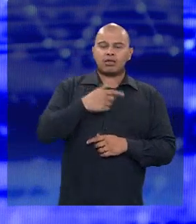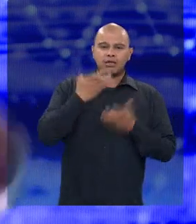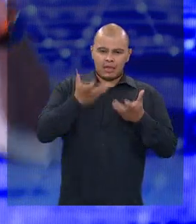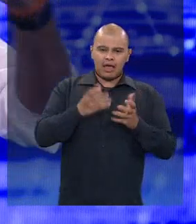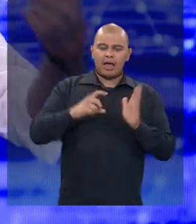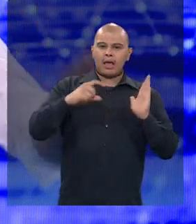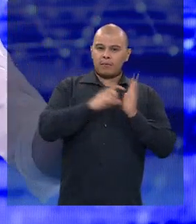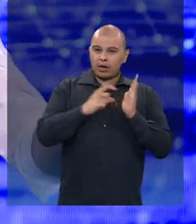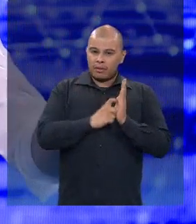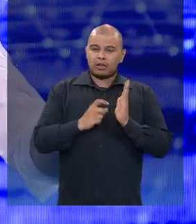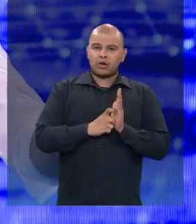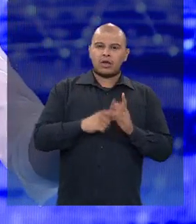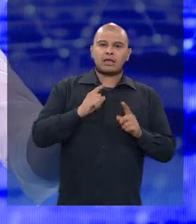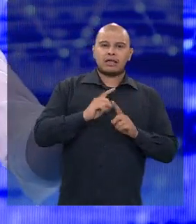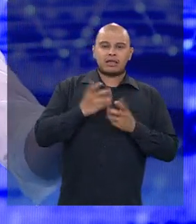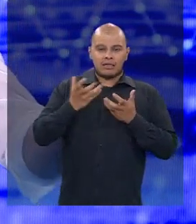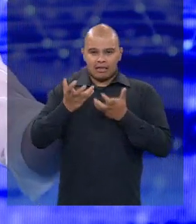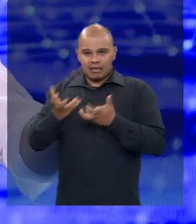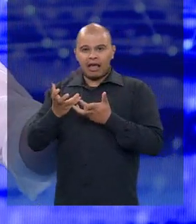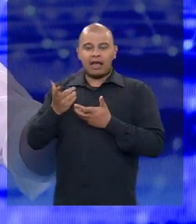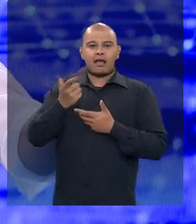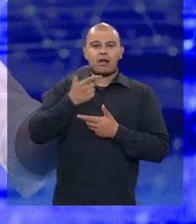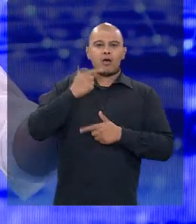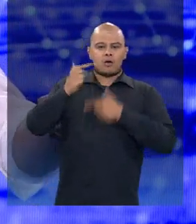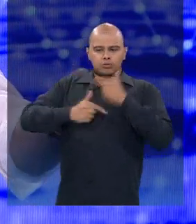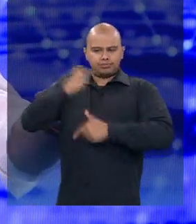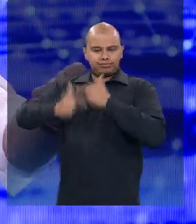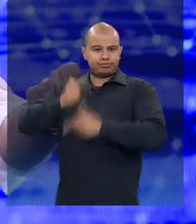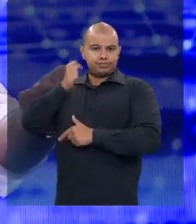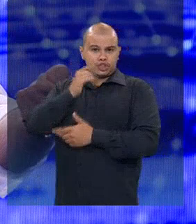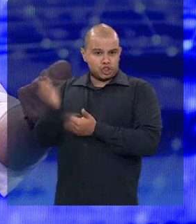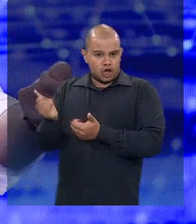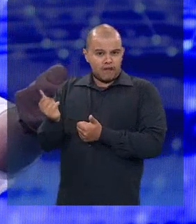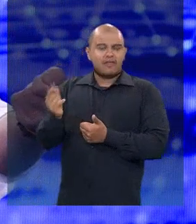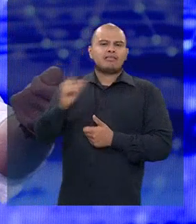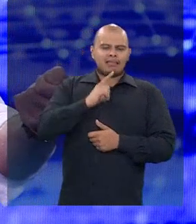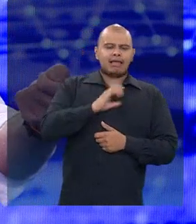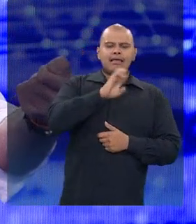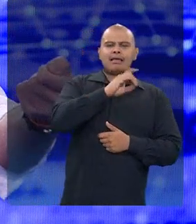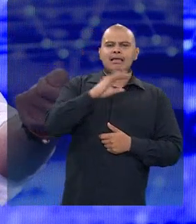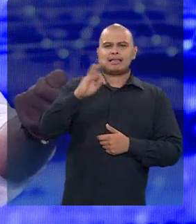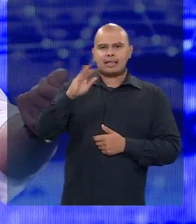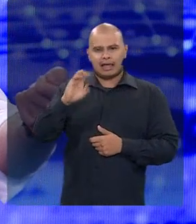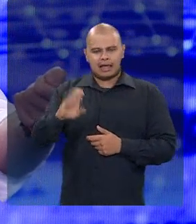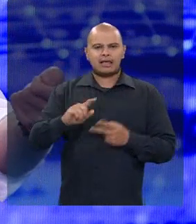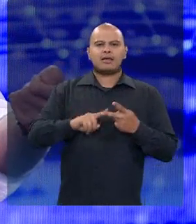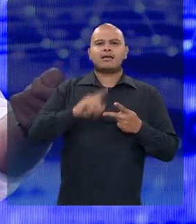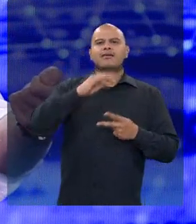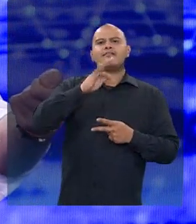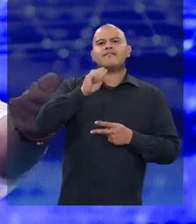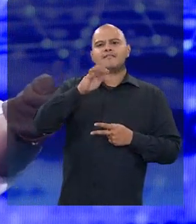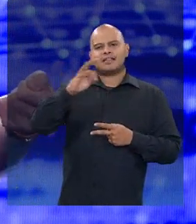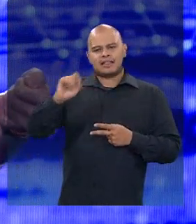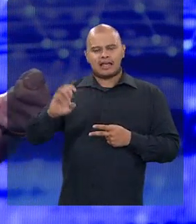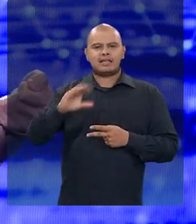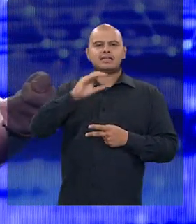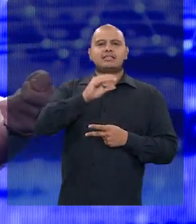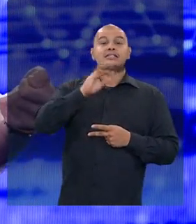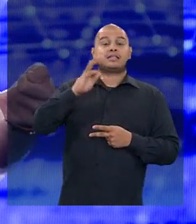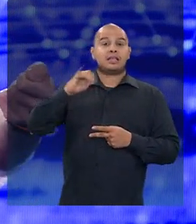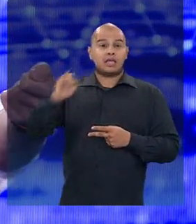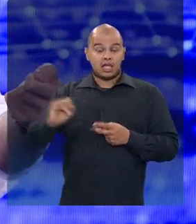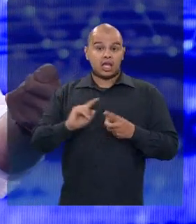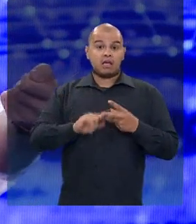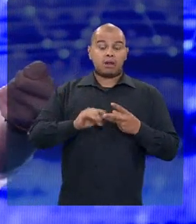programador, ter um moleque que quer um emprego, quer uma renda? Nós vamos botar ETEC, FATEC, CTI para agilizar e também os